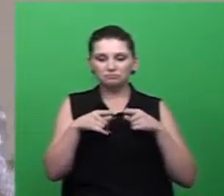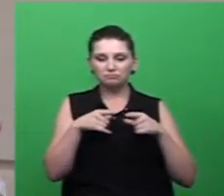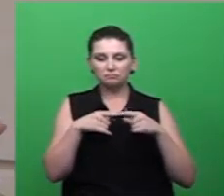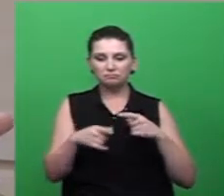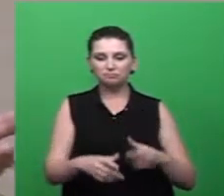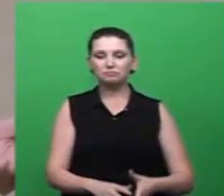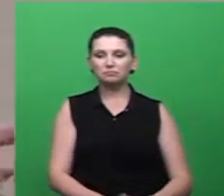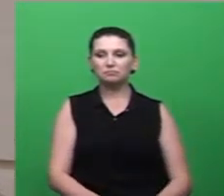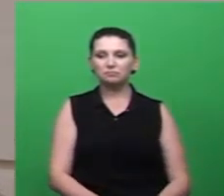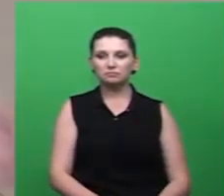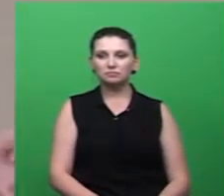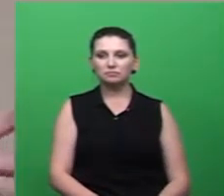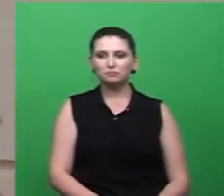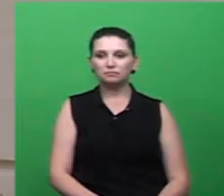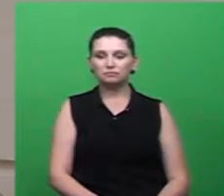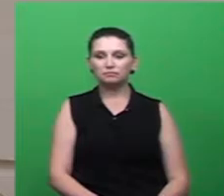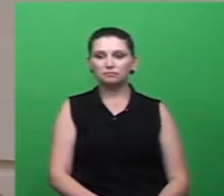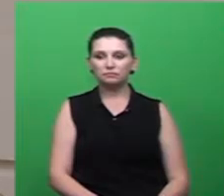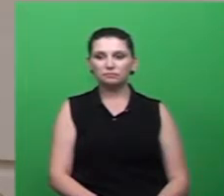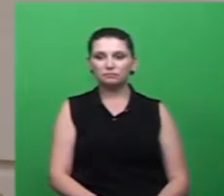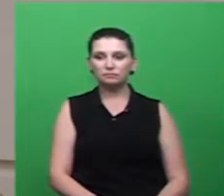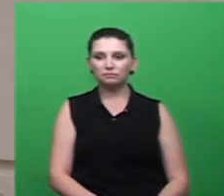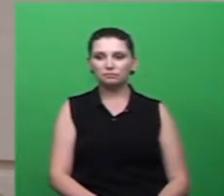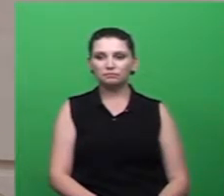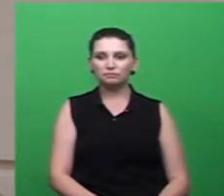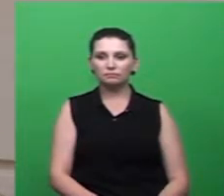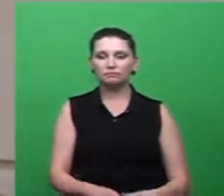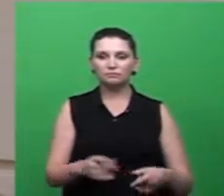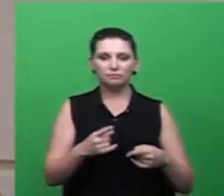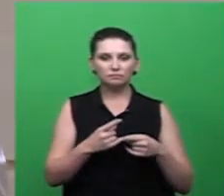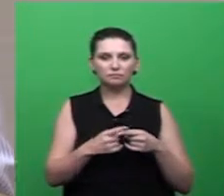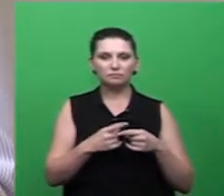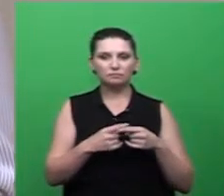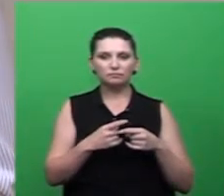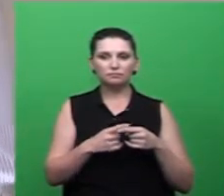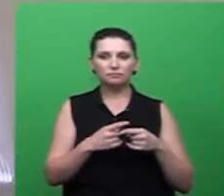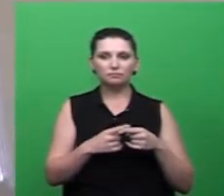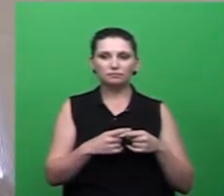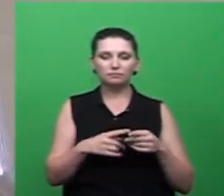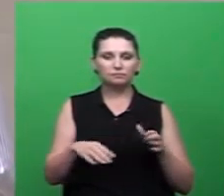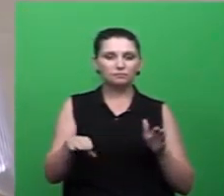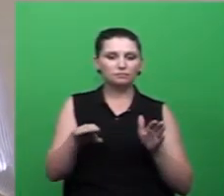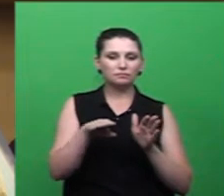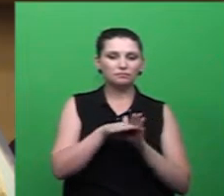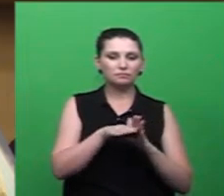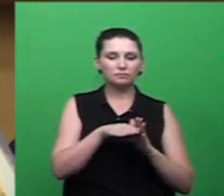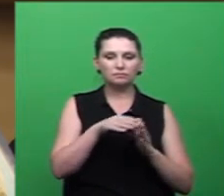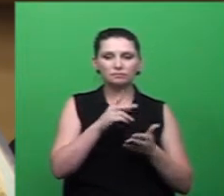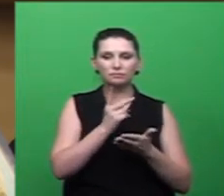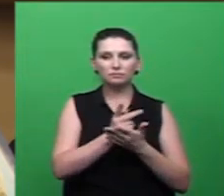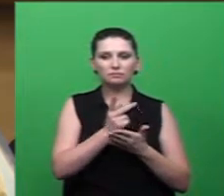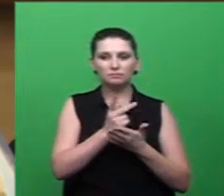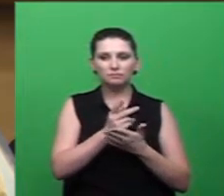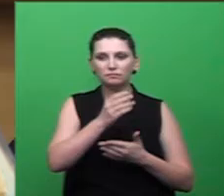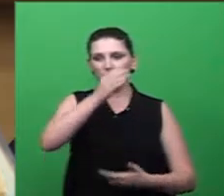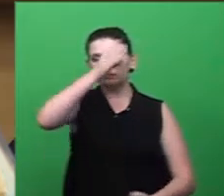normalmente diariamente chega em Criciúma gente desse país inteiro que passa